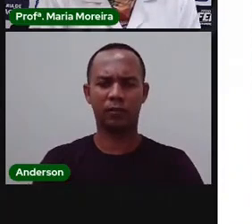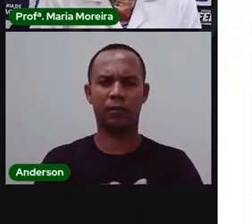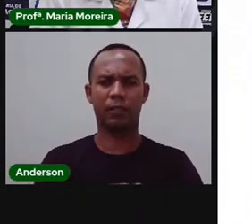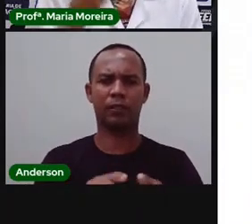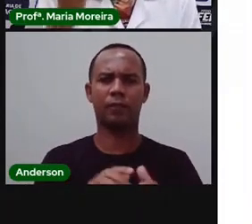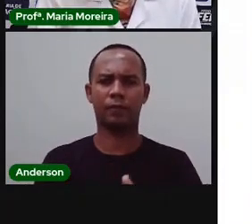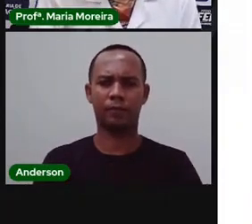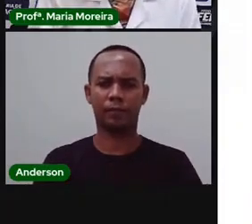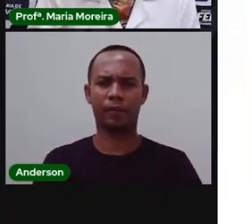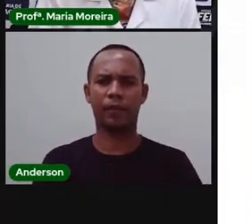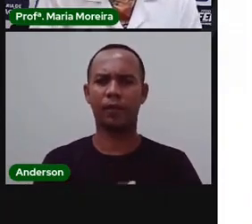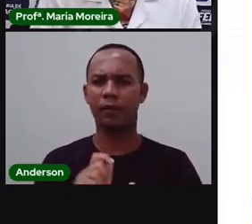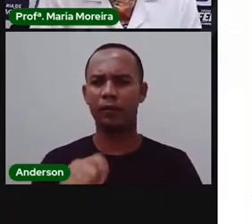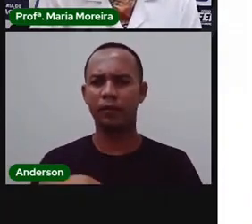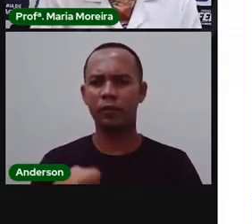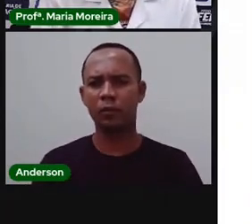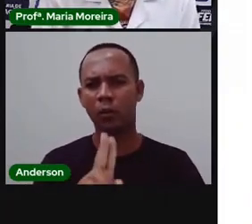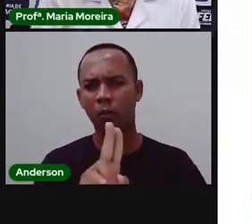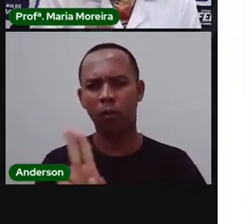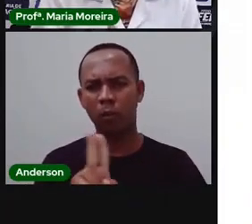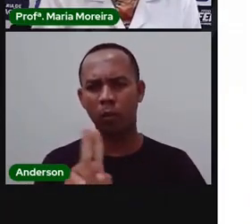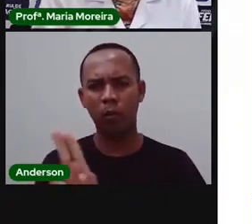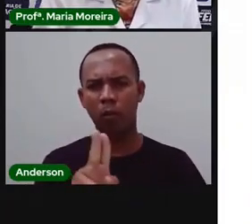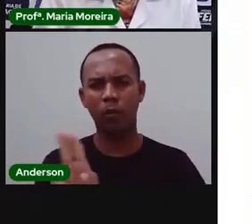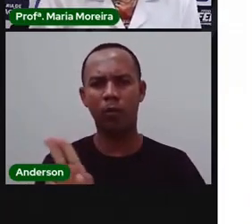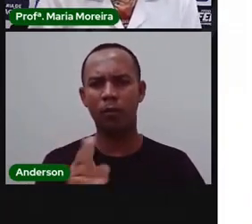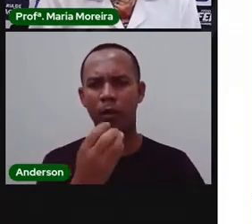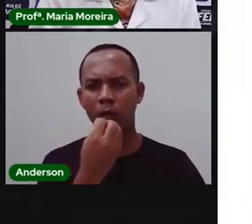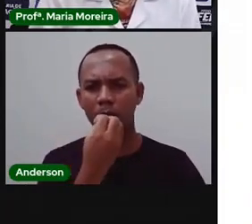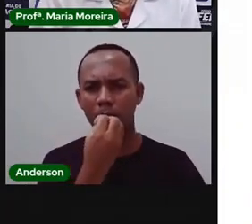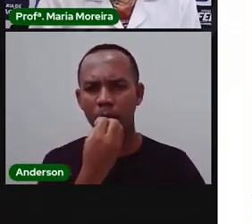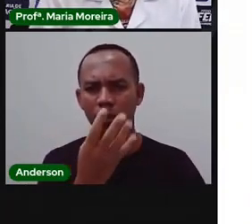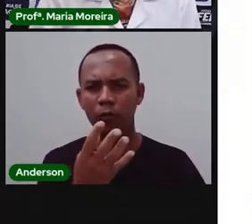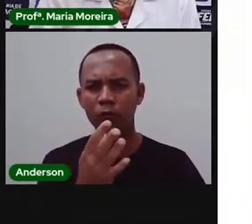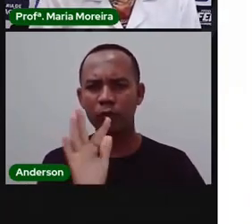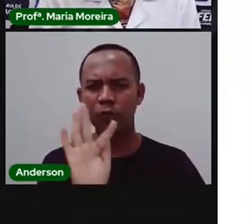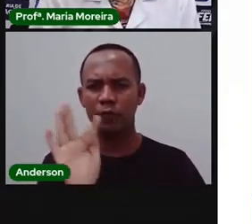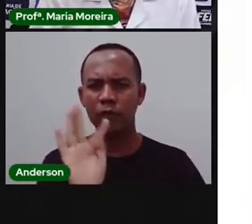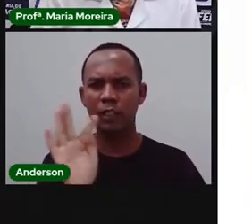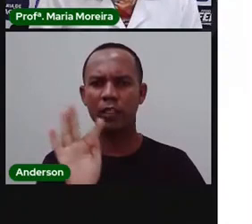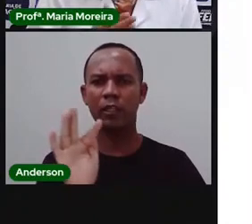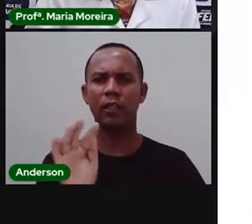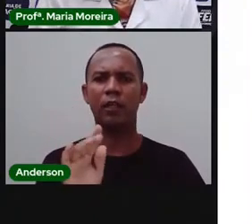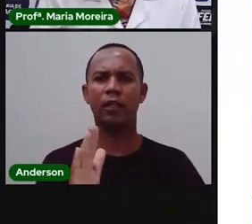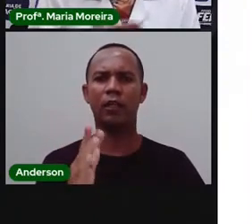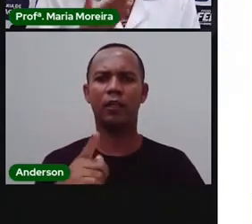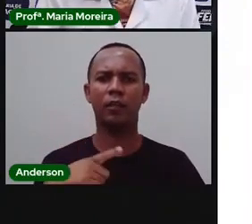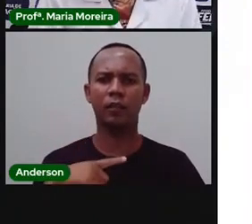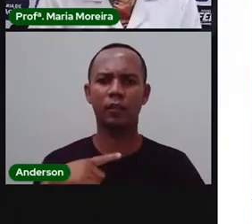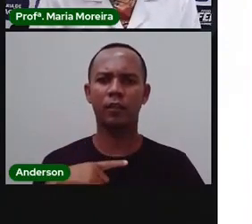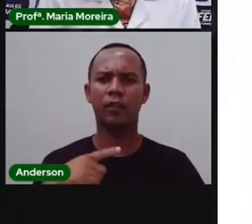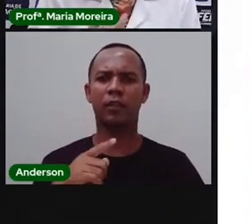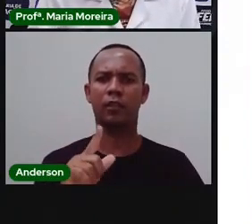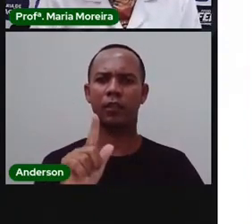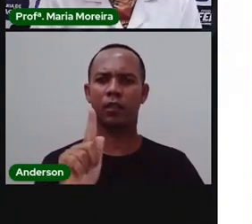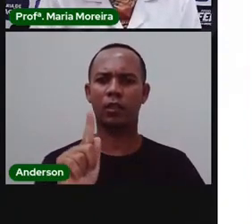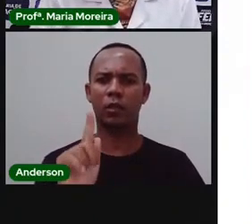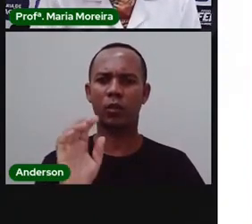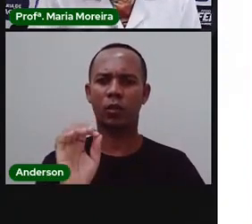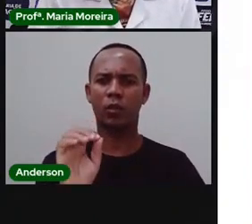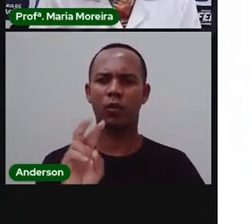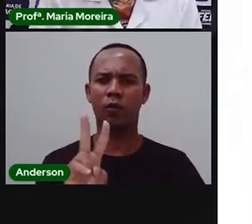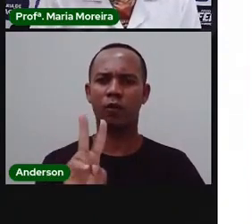de feira, governador João Duval Carneiro, que é mais conhecido como Ipuaçu, Humildes, Jaguara,